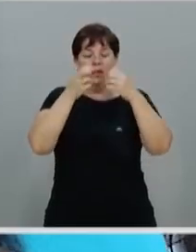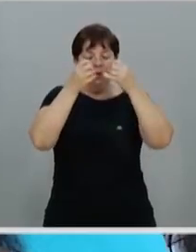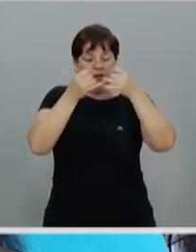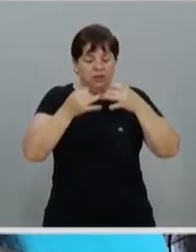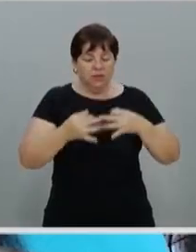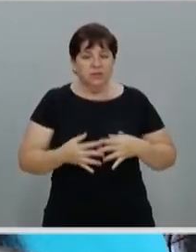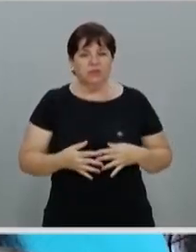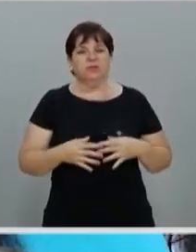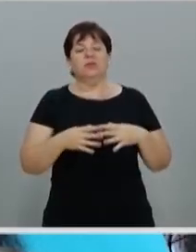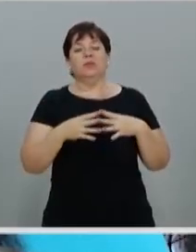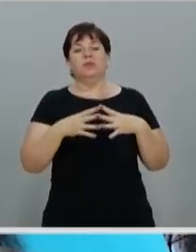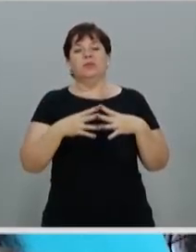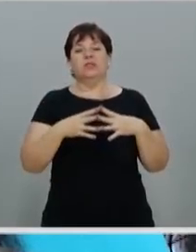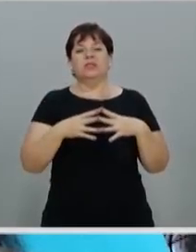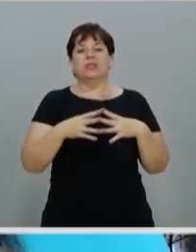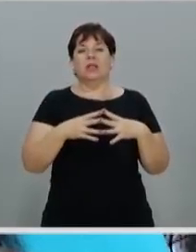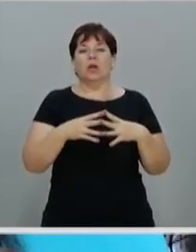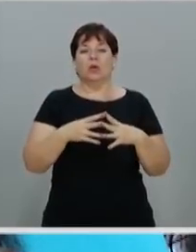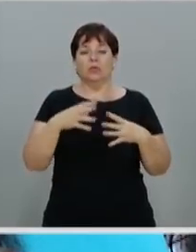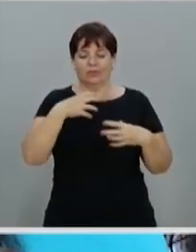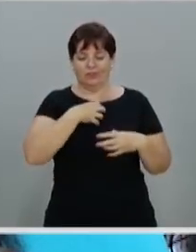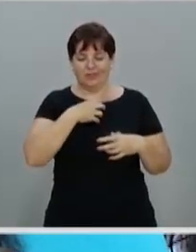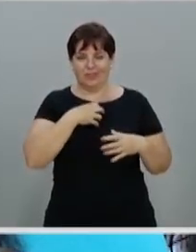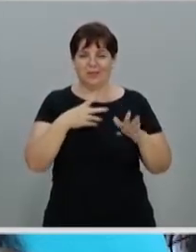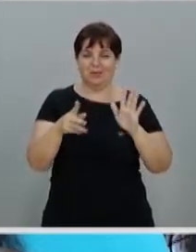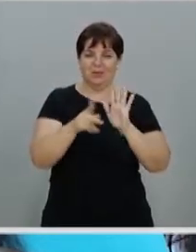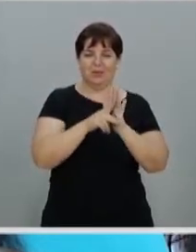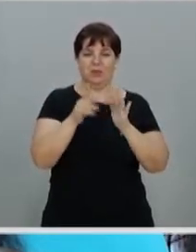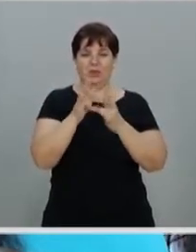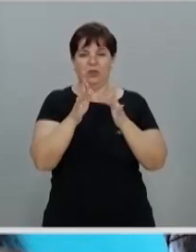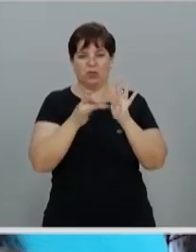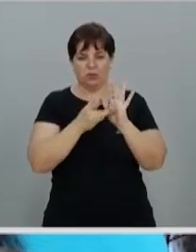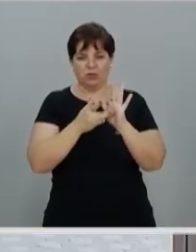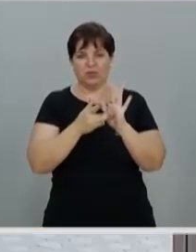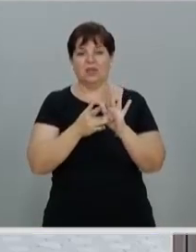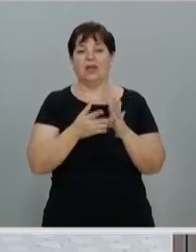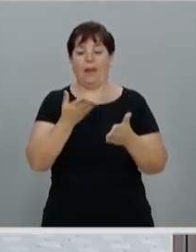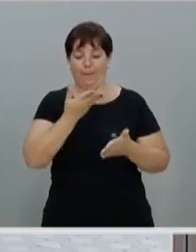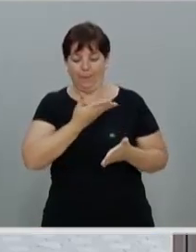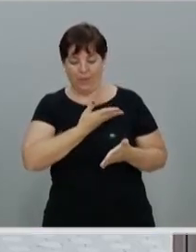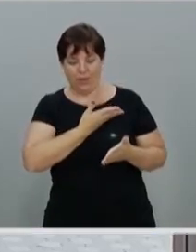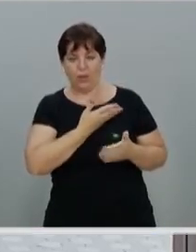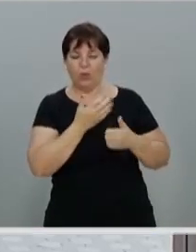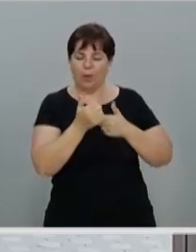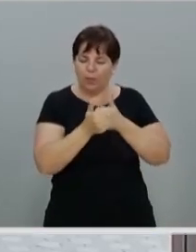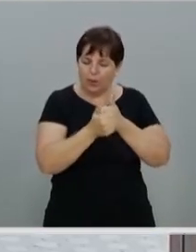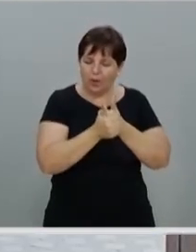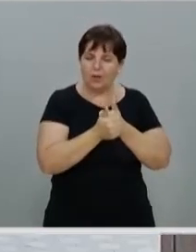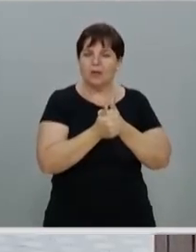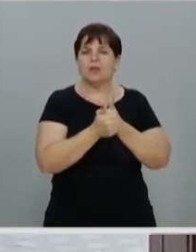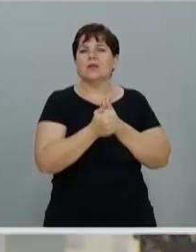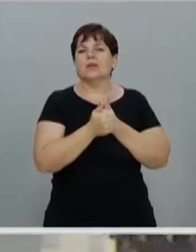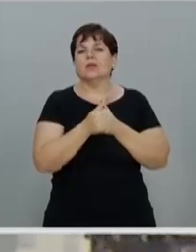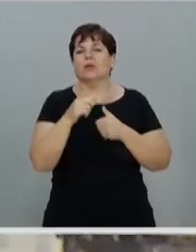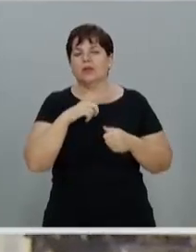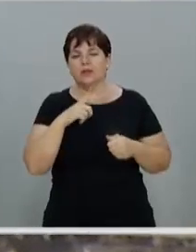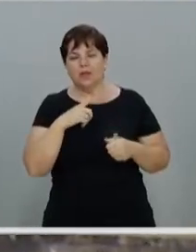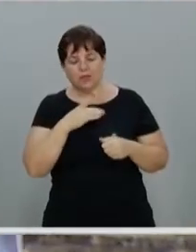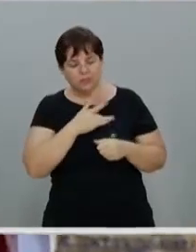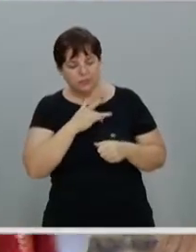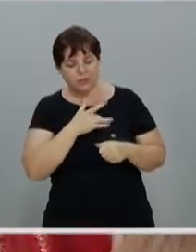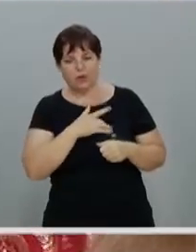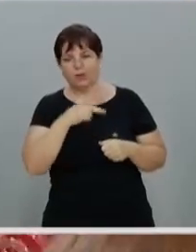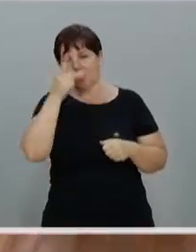faceta de Jesus que é amigo, que é próximo, que se comove, que se compadece da dor